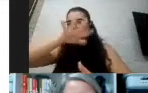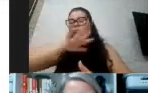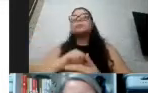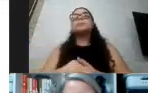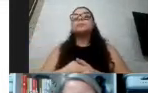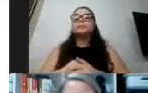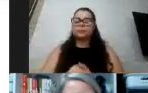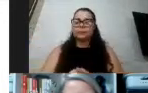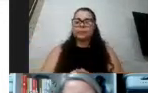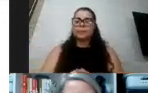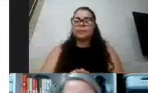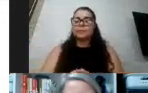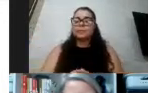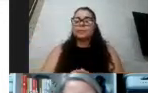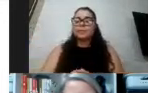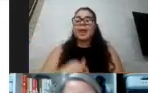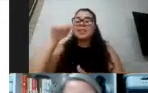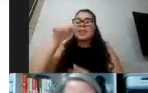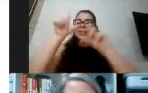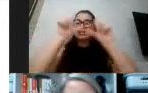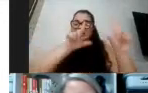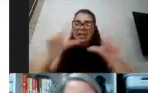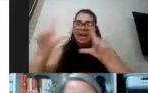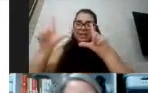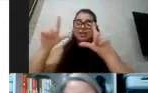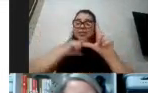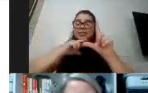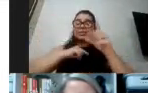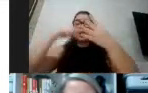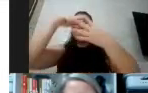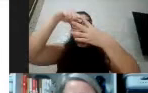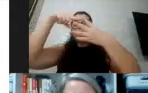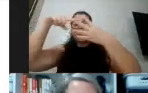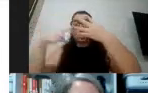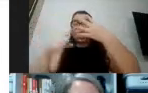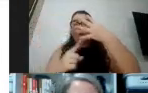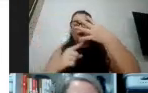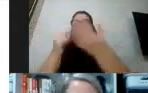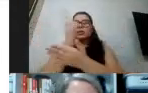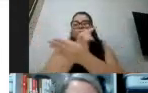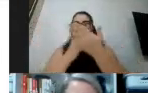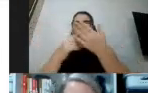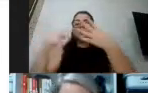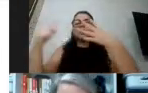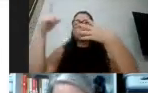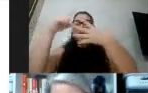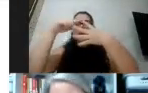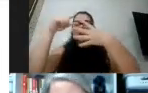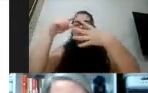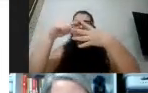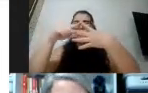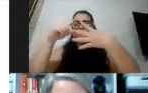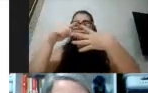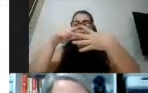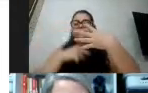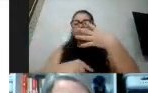geral. Nesse slide a gente tem quatro ilustrações, a primeira é de um, todas